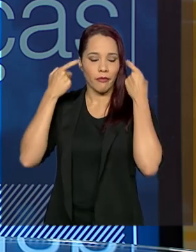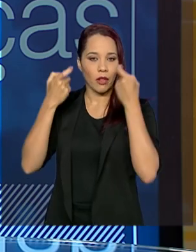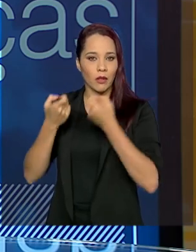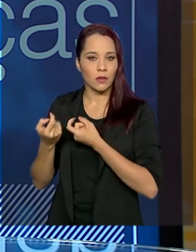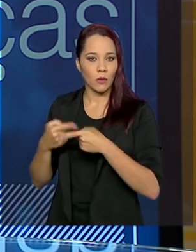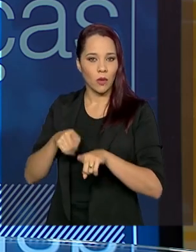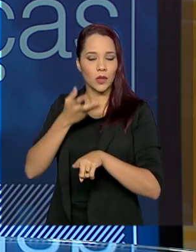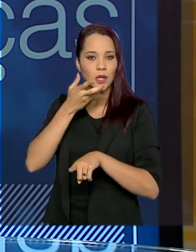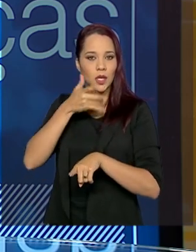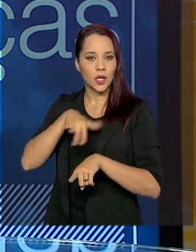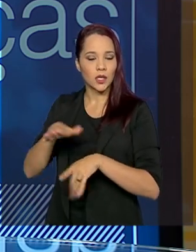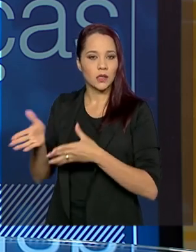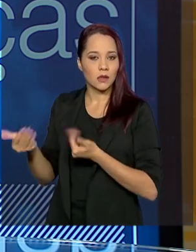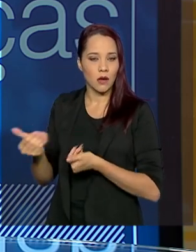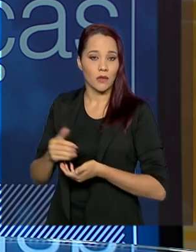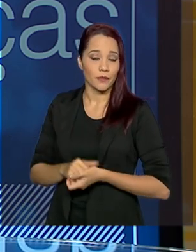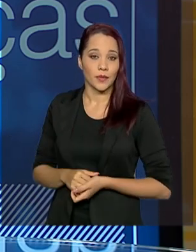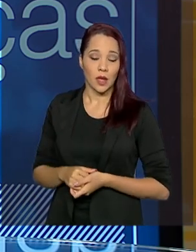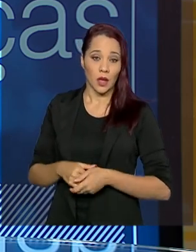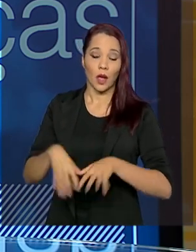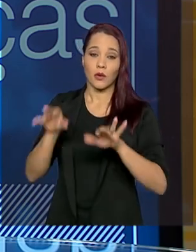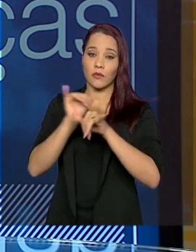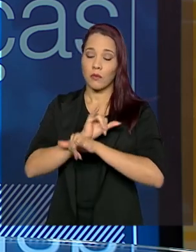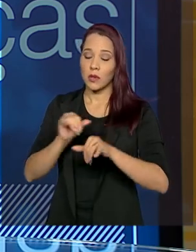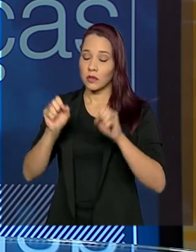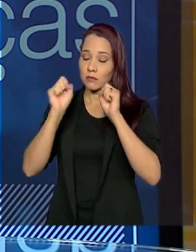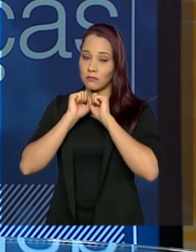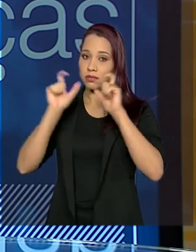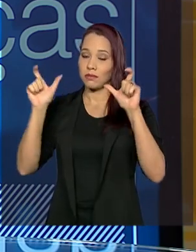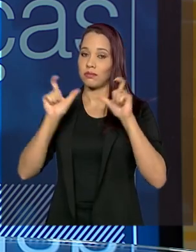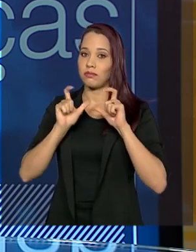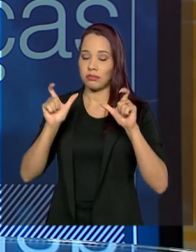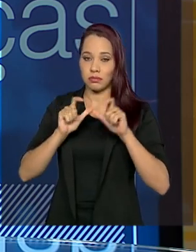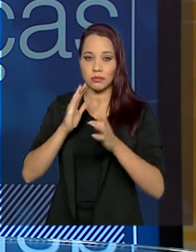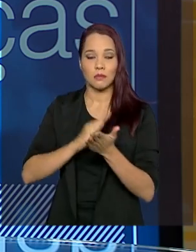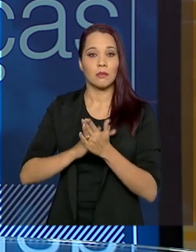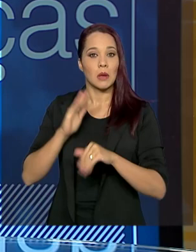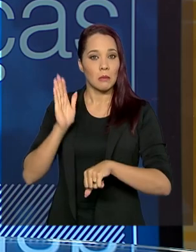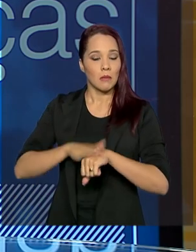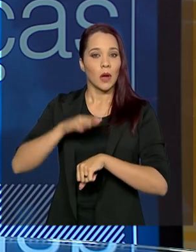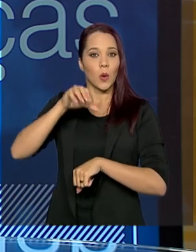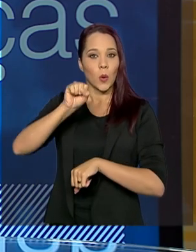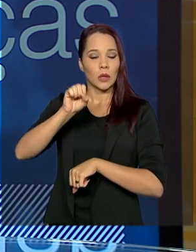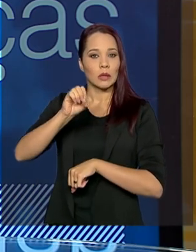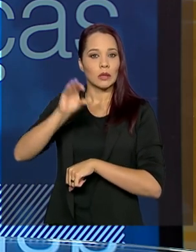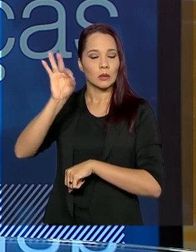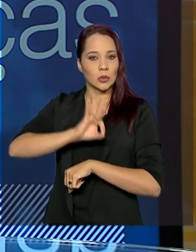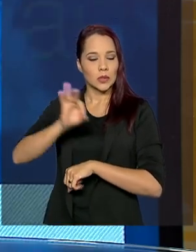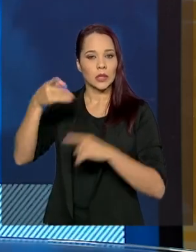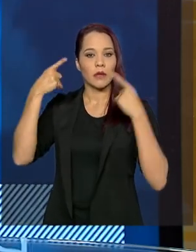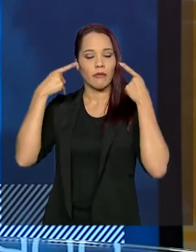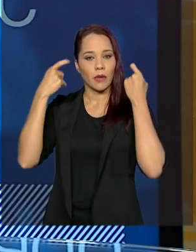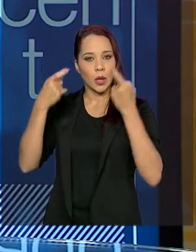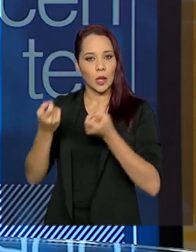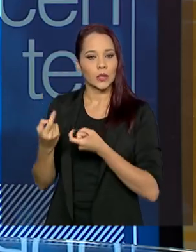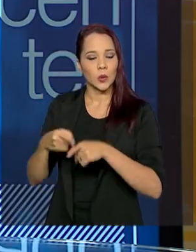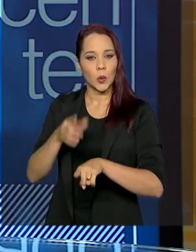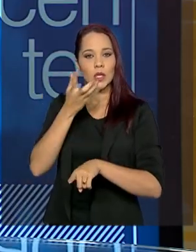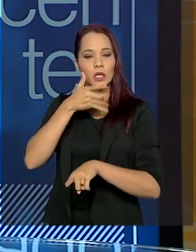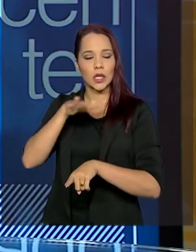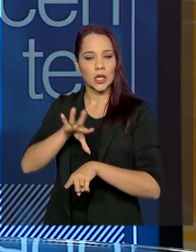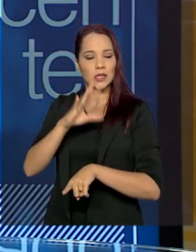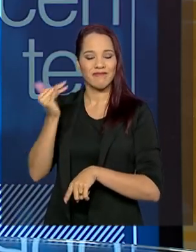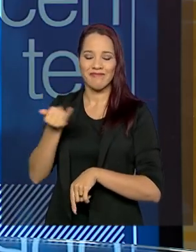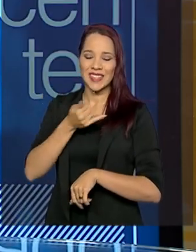contra a criança e adolescente. E aí, um dado muito alarmante, mais de 80% das violências contra a criança,